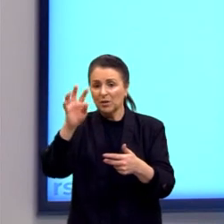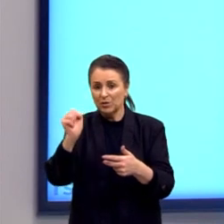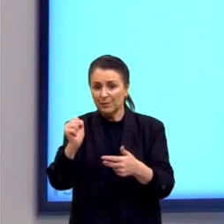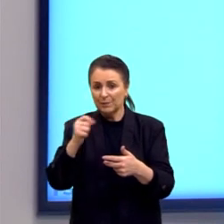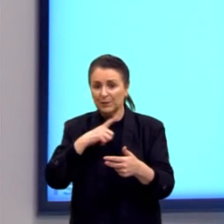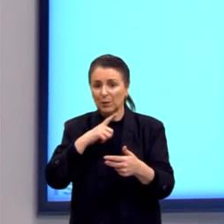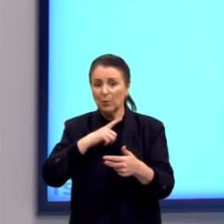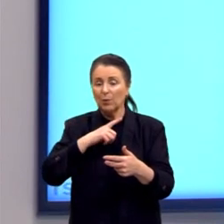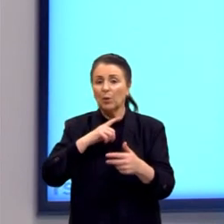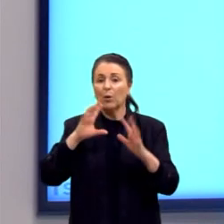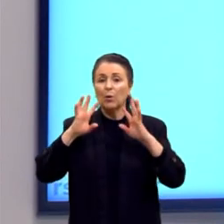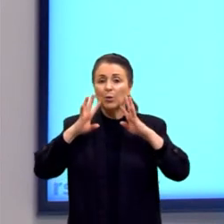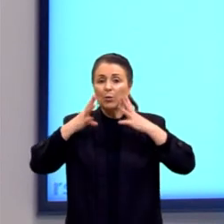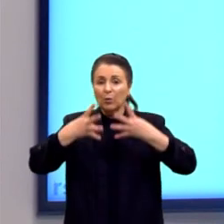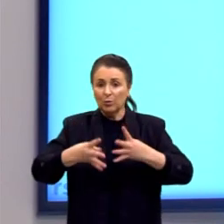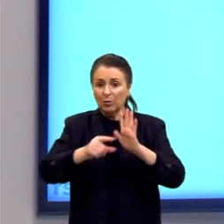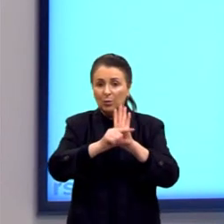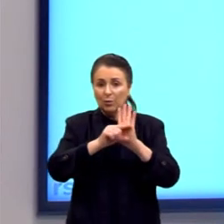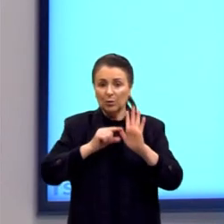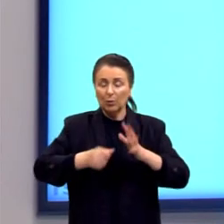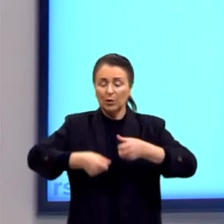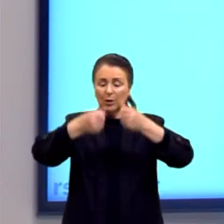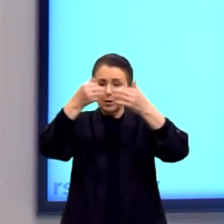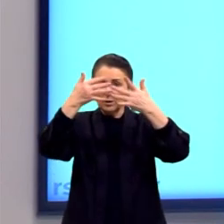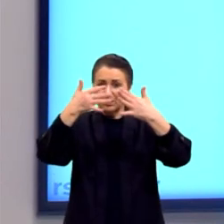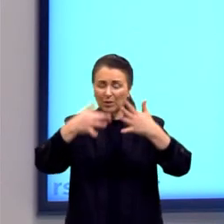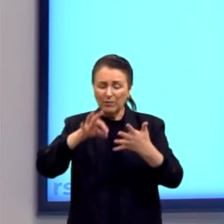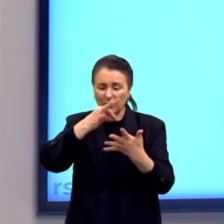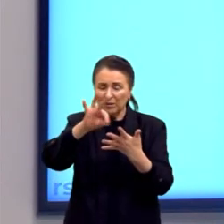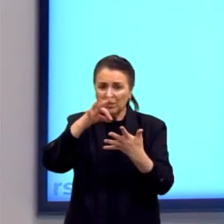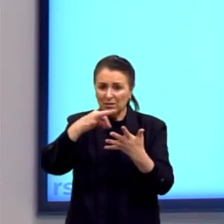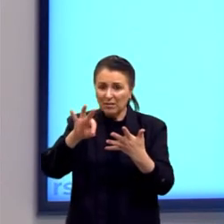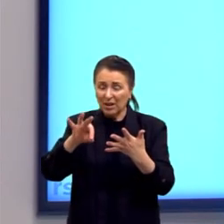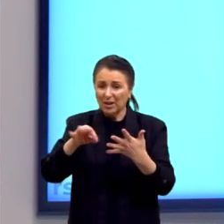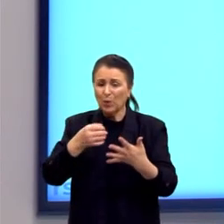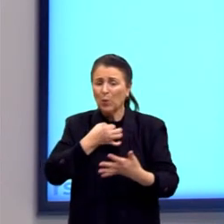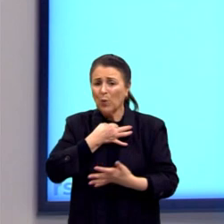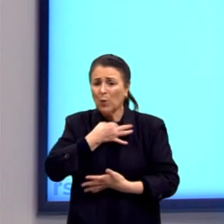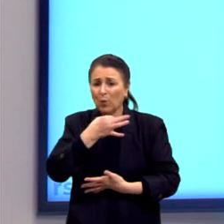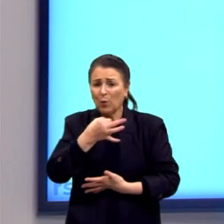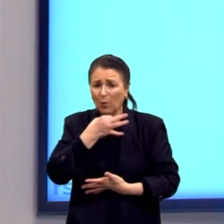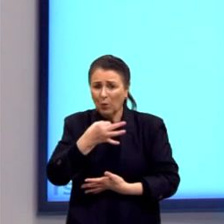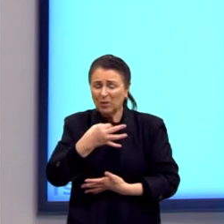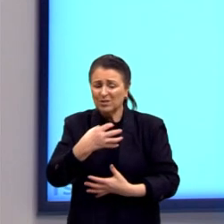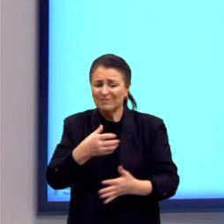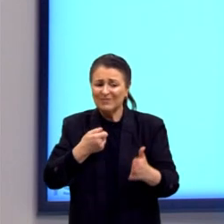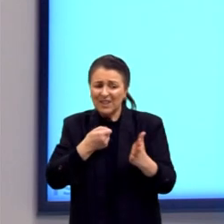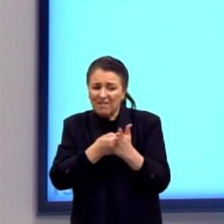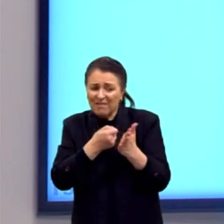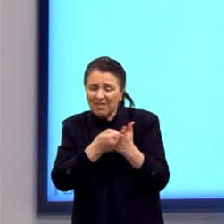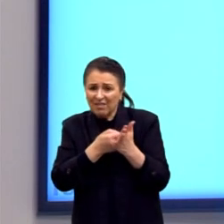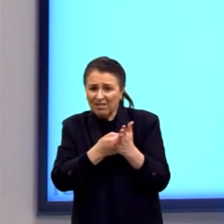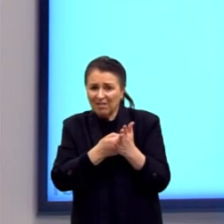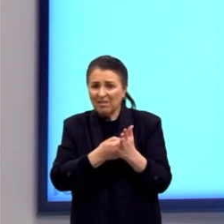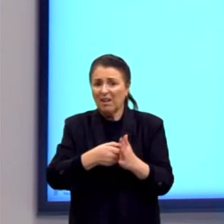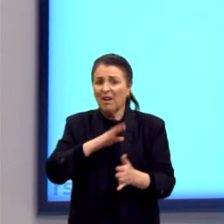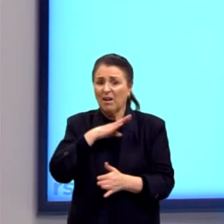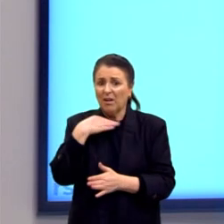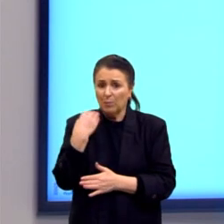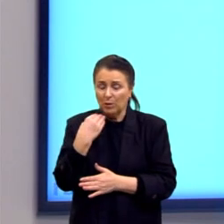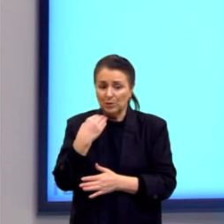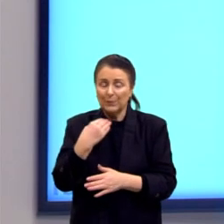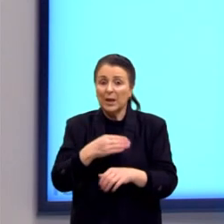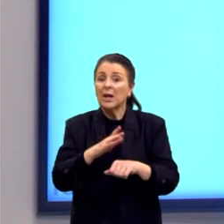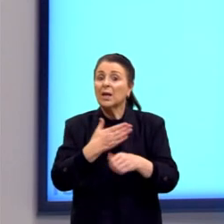Tolstói, descreve como detalhes repulsivos o terror de encarar a morte iminente. Ele